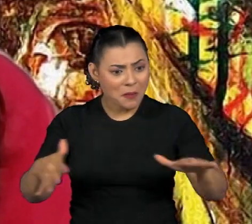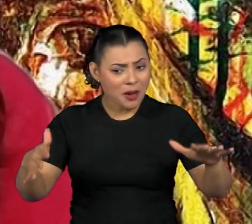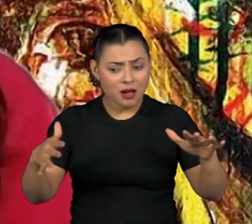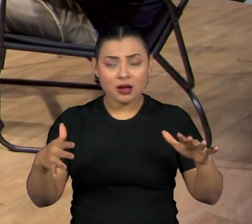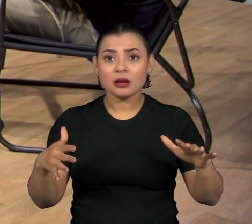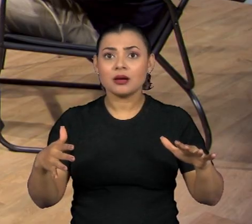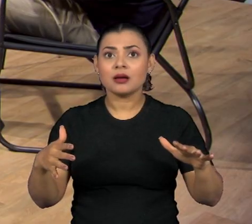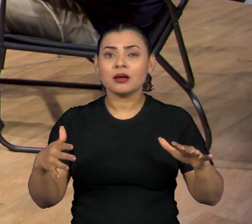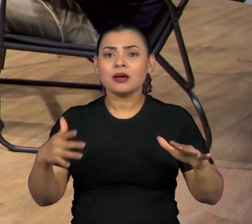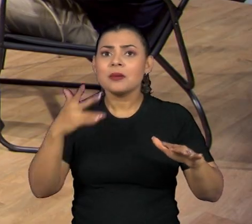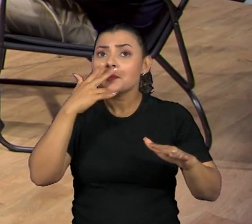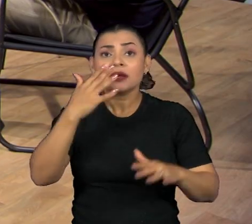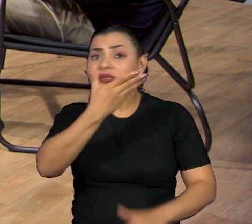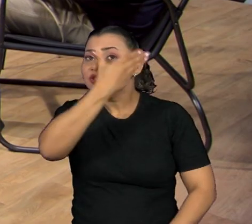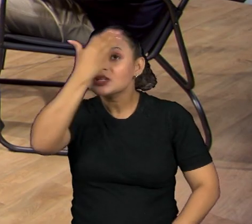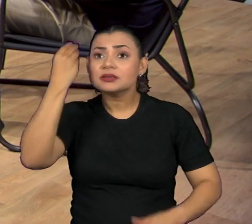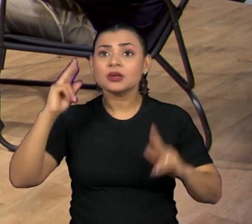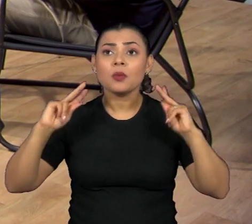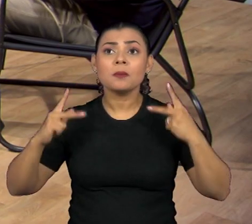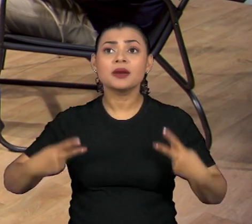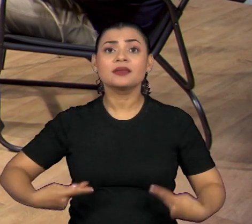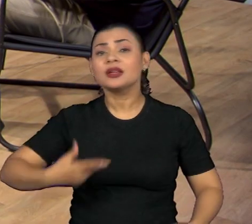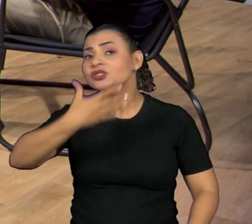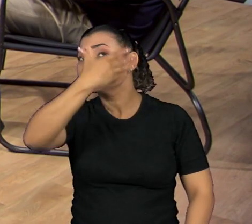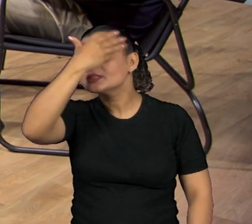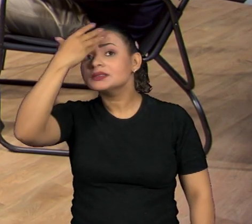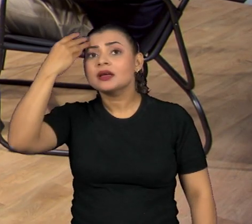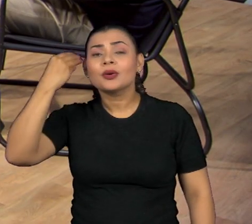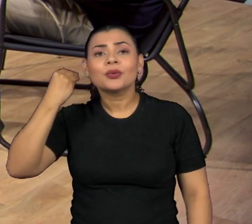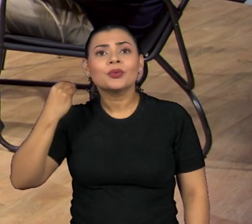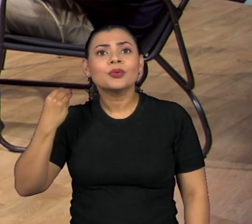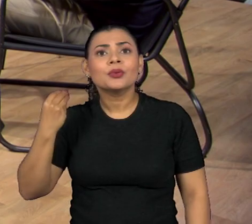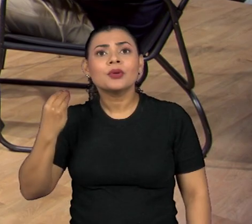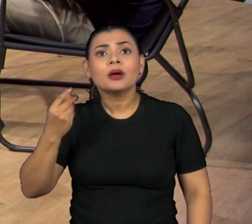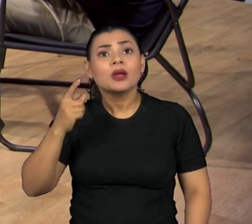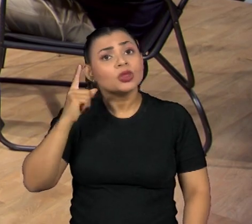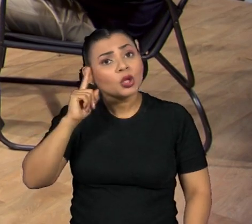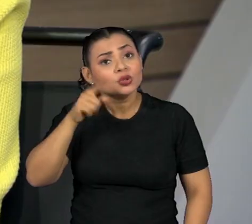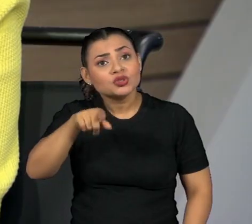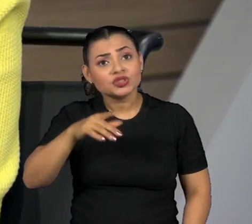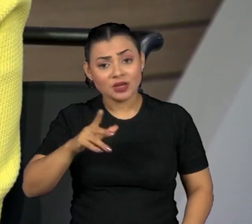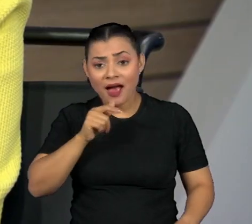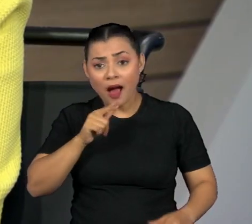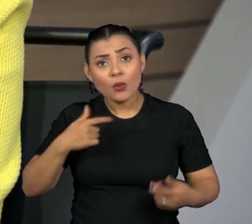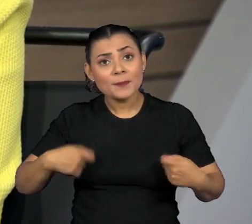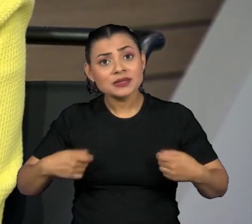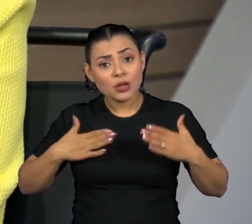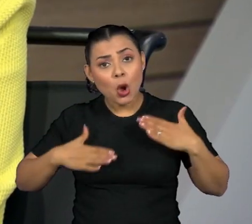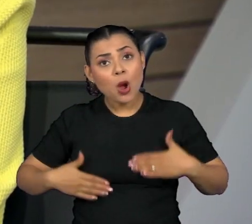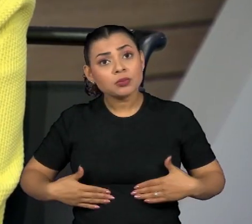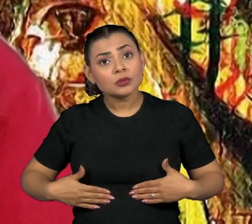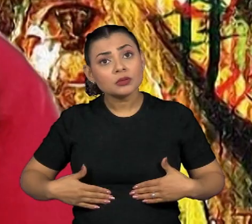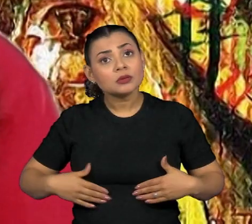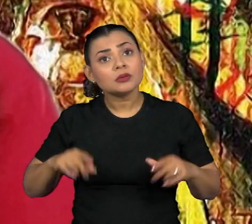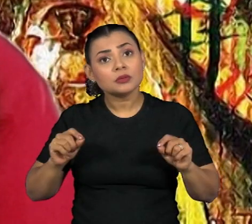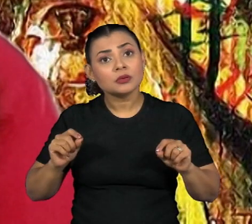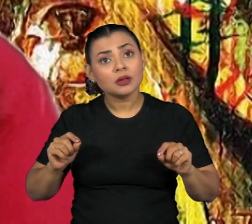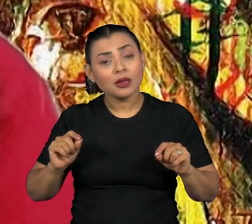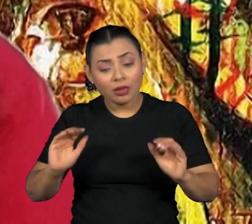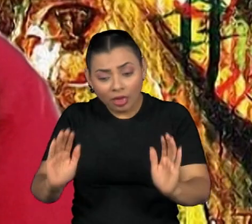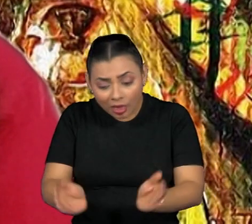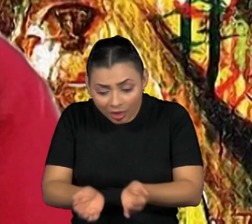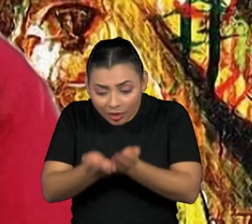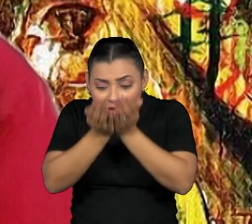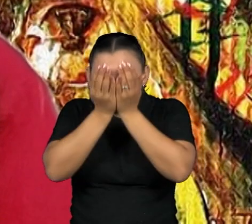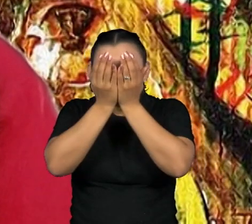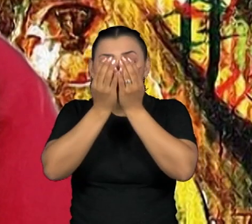esqueceu de que come terra e bebe água todo dia, né? E o corpo nosso, ele é apenas terra e água. Então, à